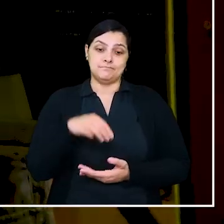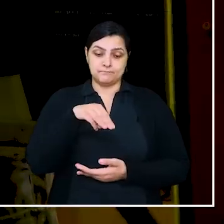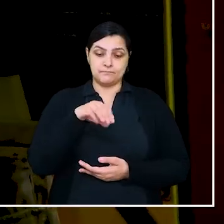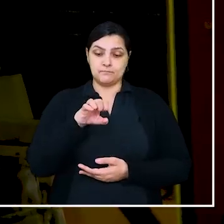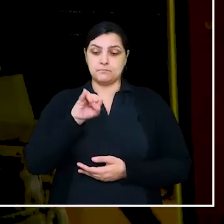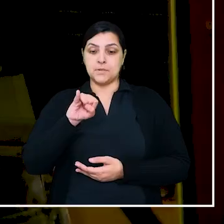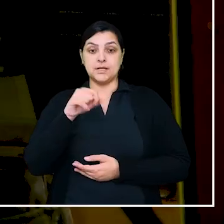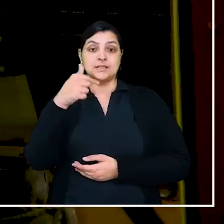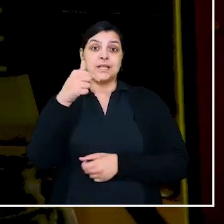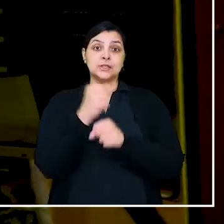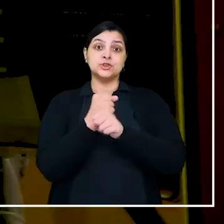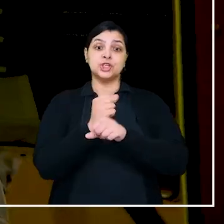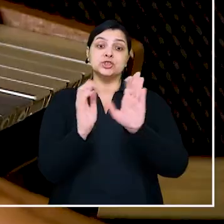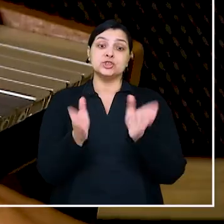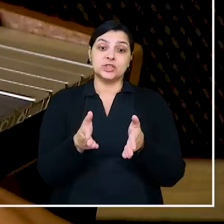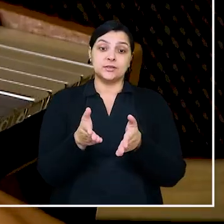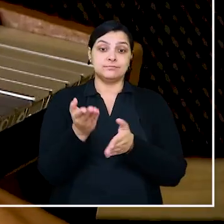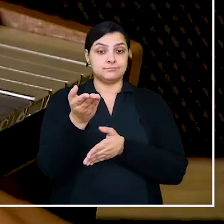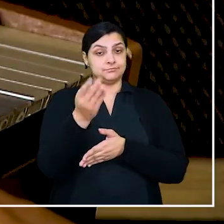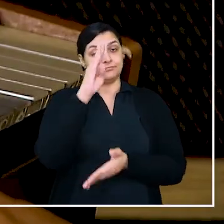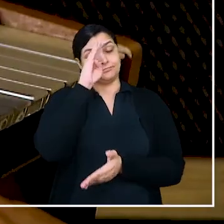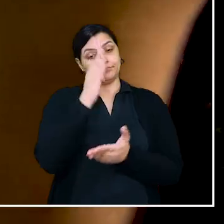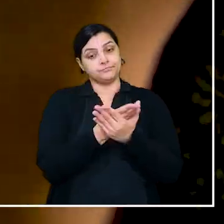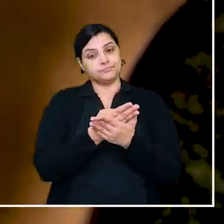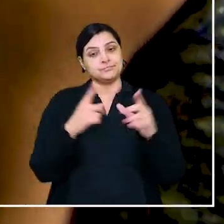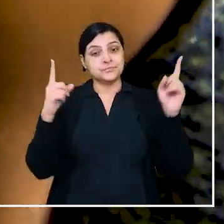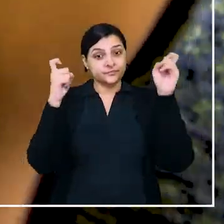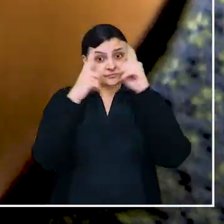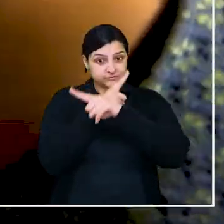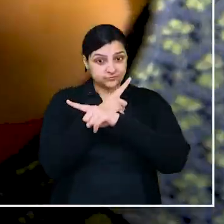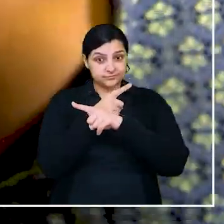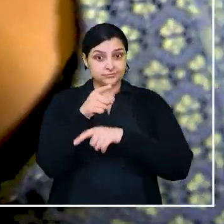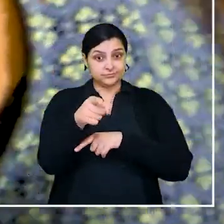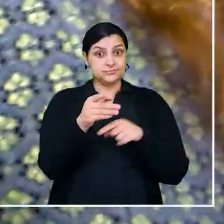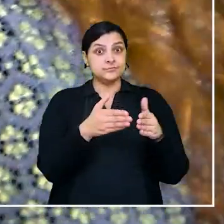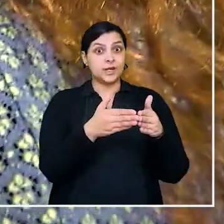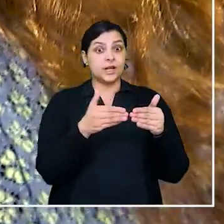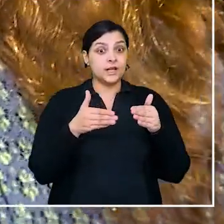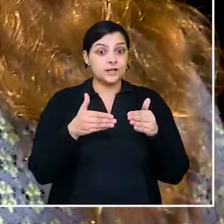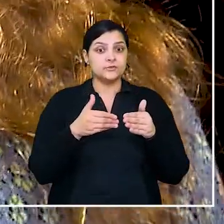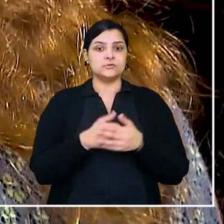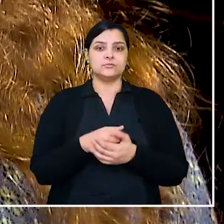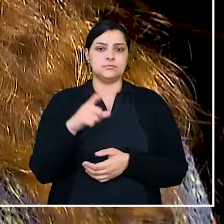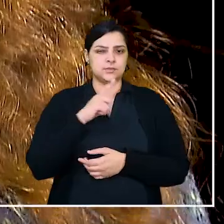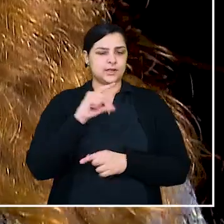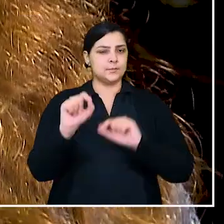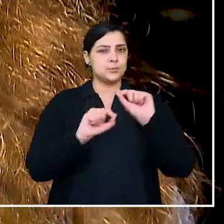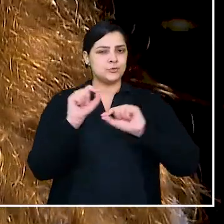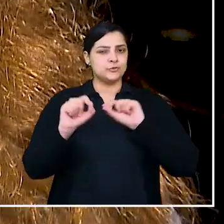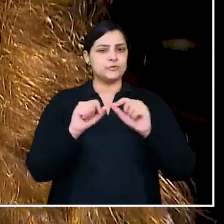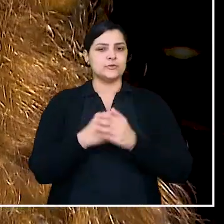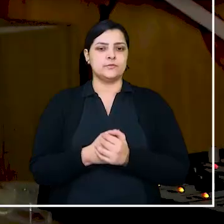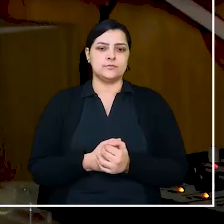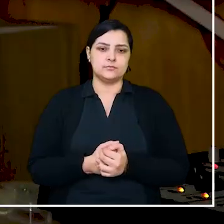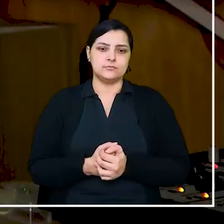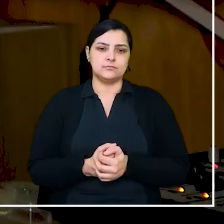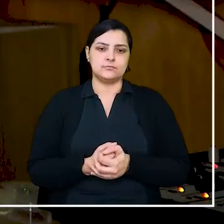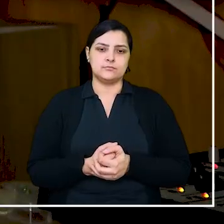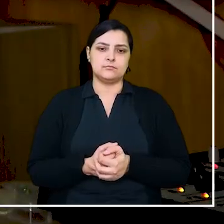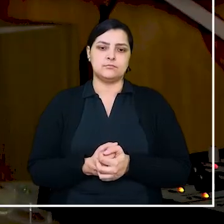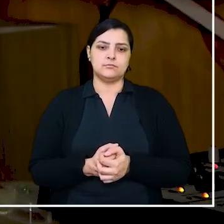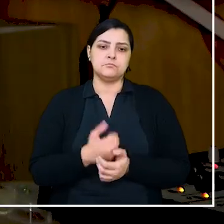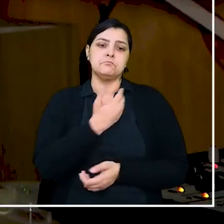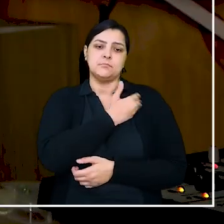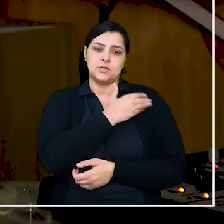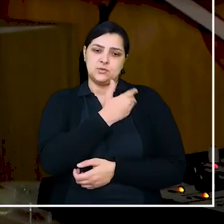a sete anos, a microempreendedora acredita que a dificuldade em obter crédito tem um motivo principal. É um